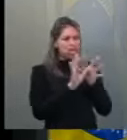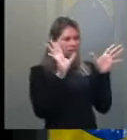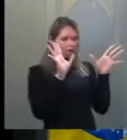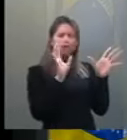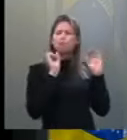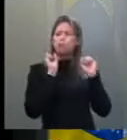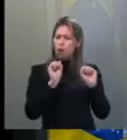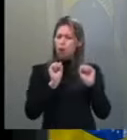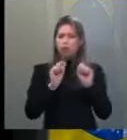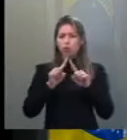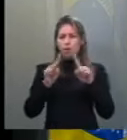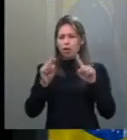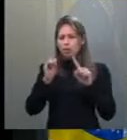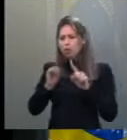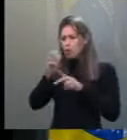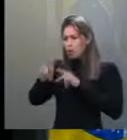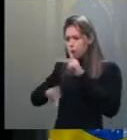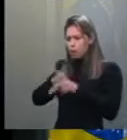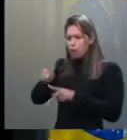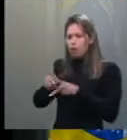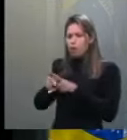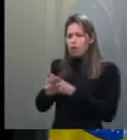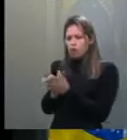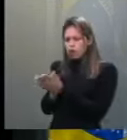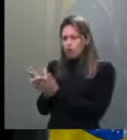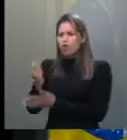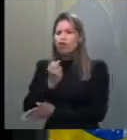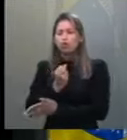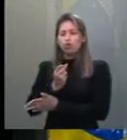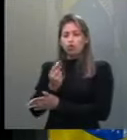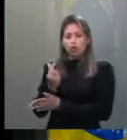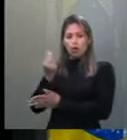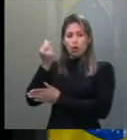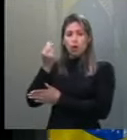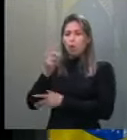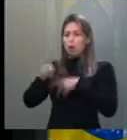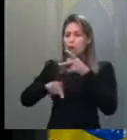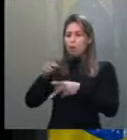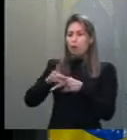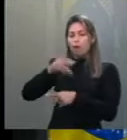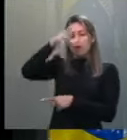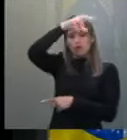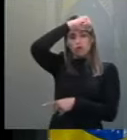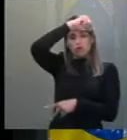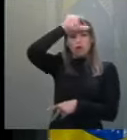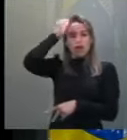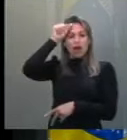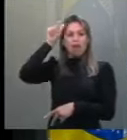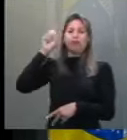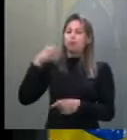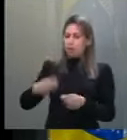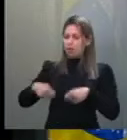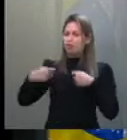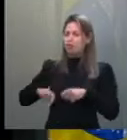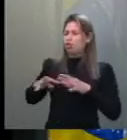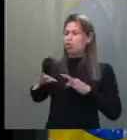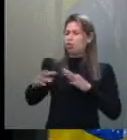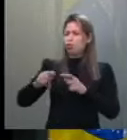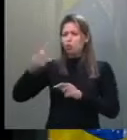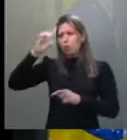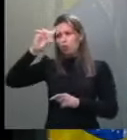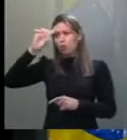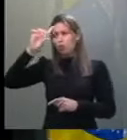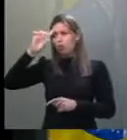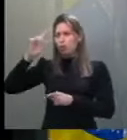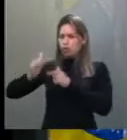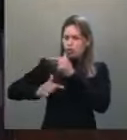que desviou o dinheiro do povo do Acre, eles têm que ser pagos. Todos os dias nós ouvimos